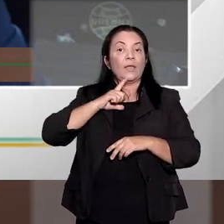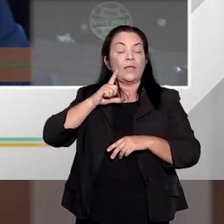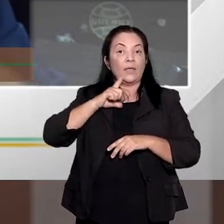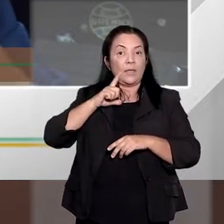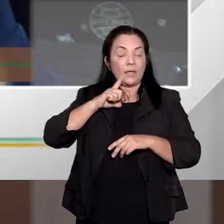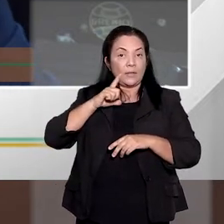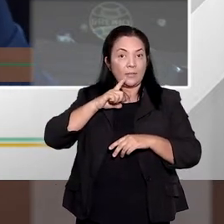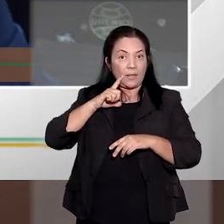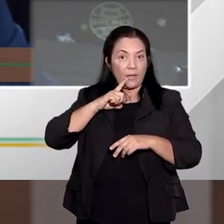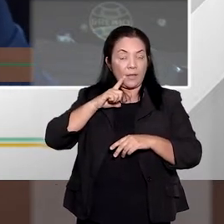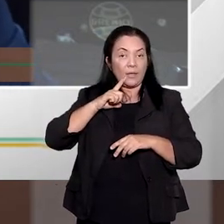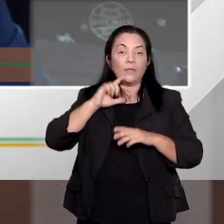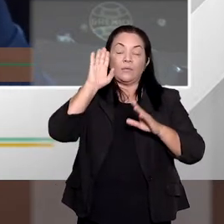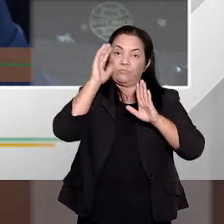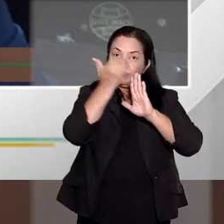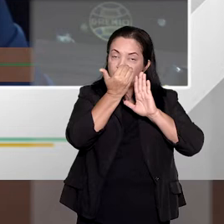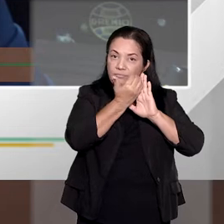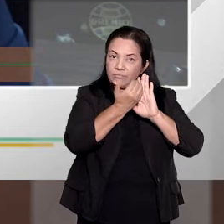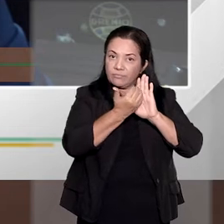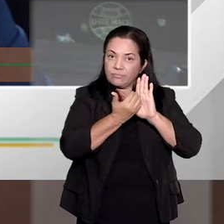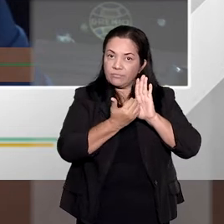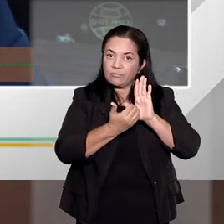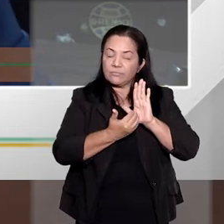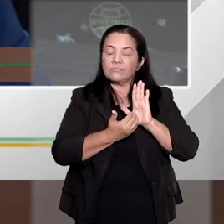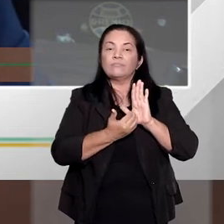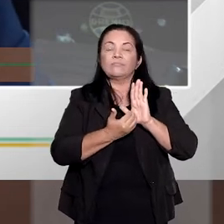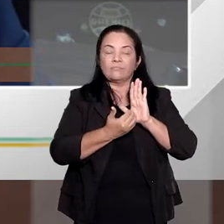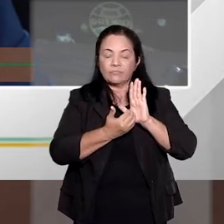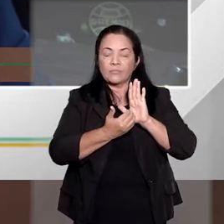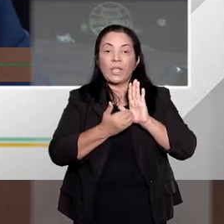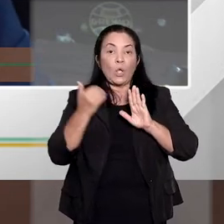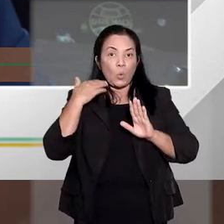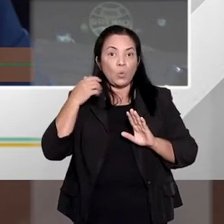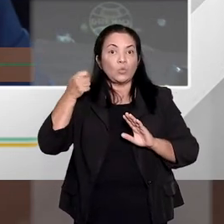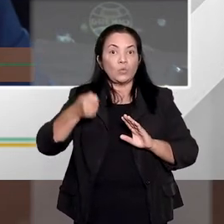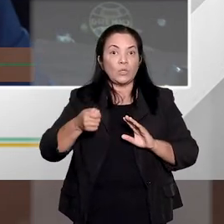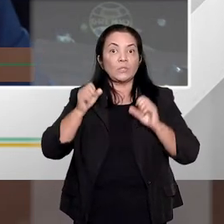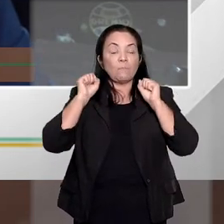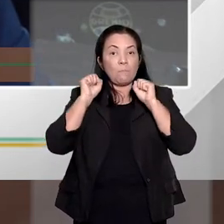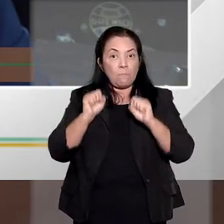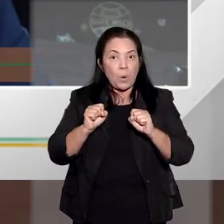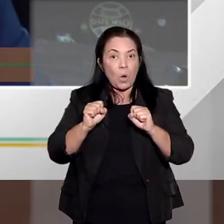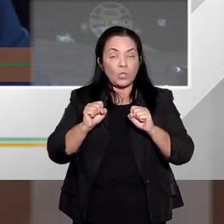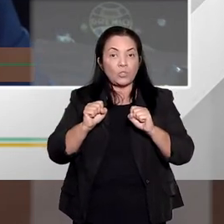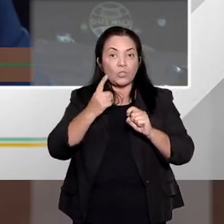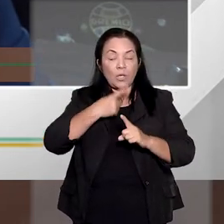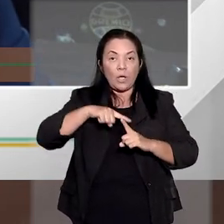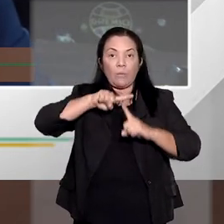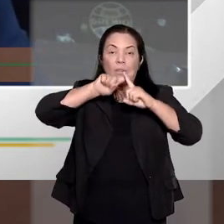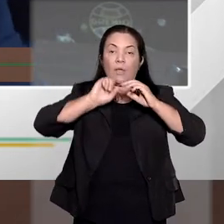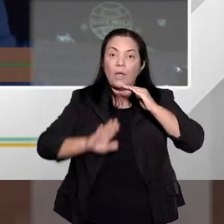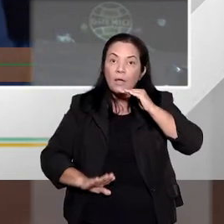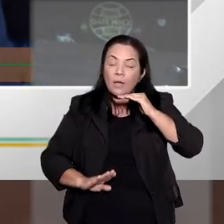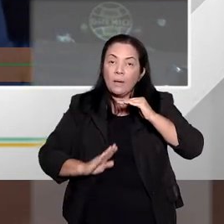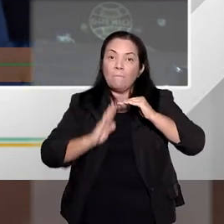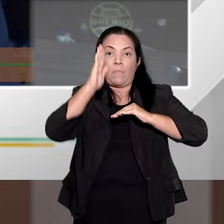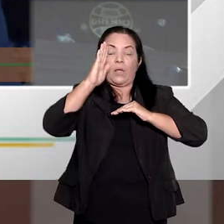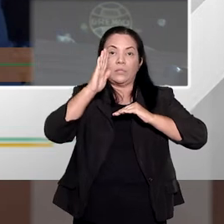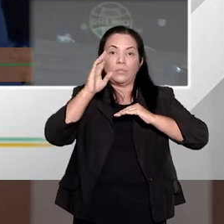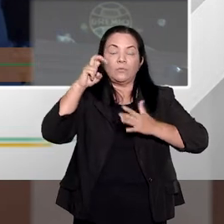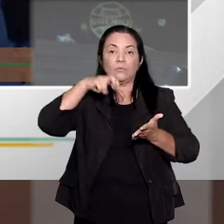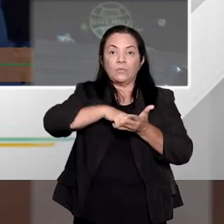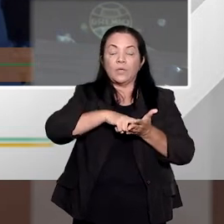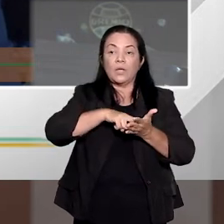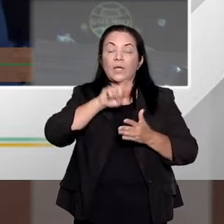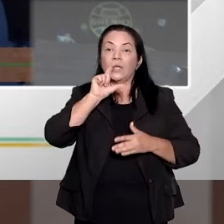de aumento de pena, desde que fundamentando, evidentemente, a decisão, pode extrapolar a pena acima do máximo. Havendo uma